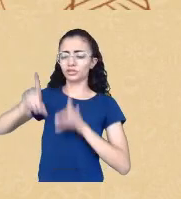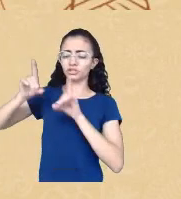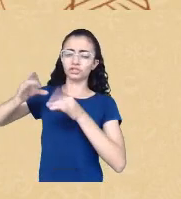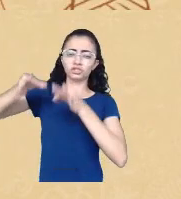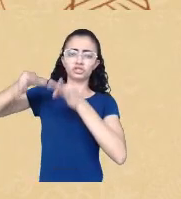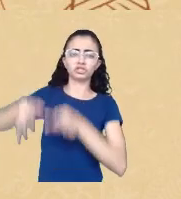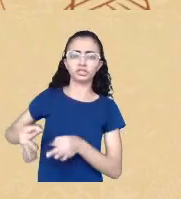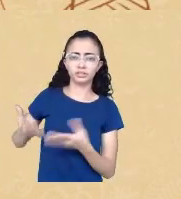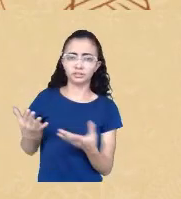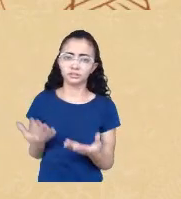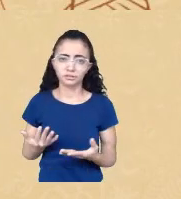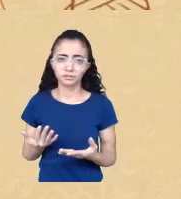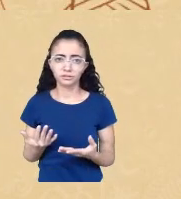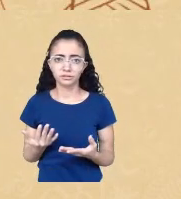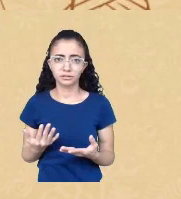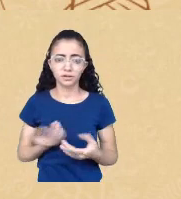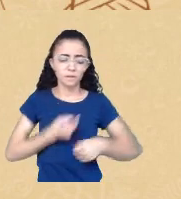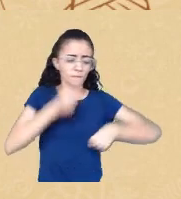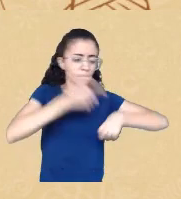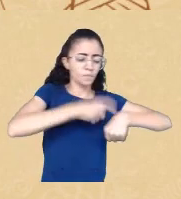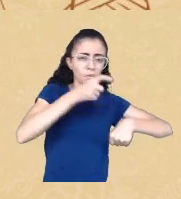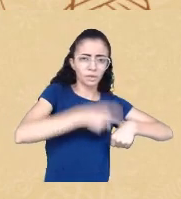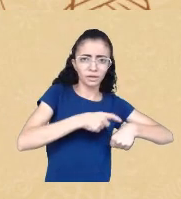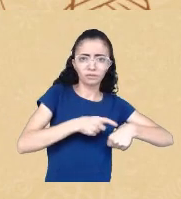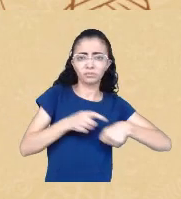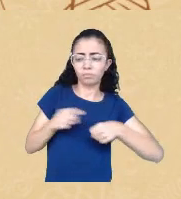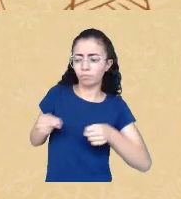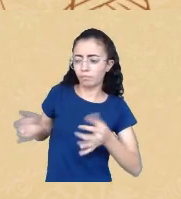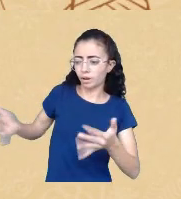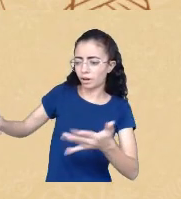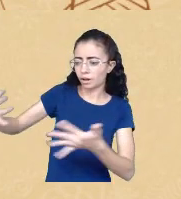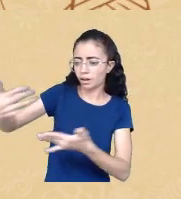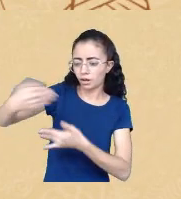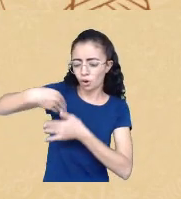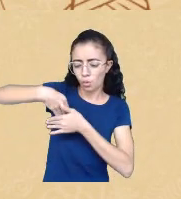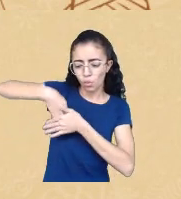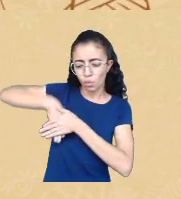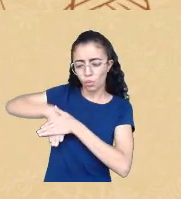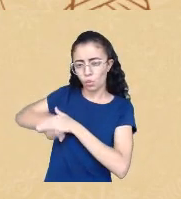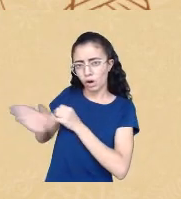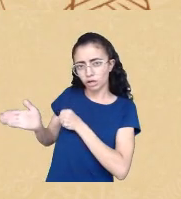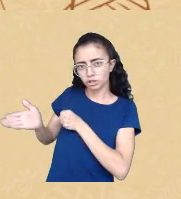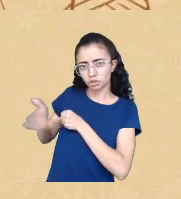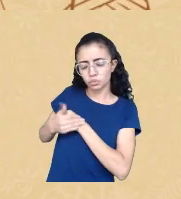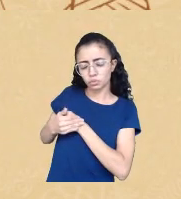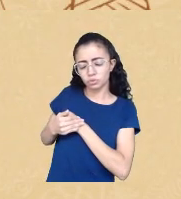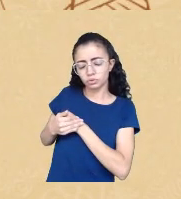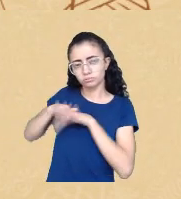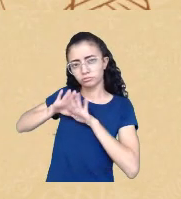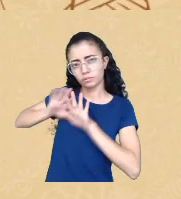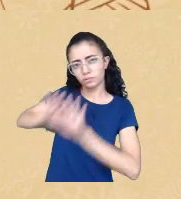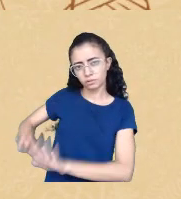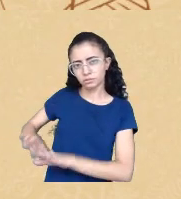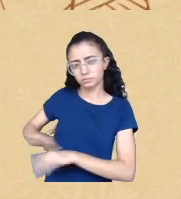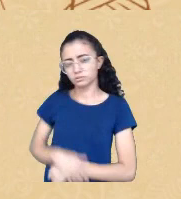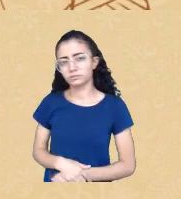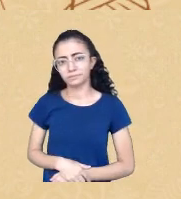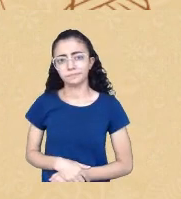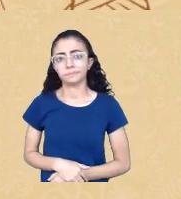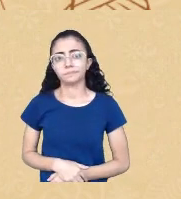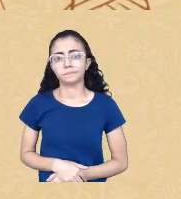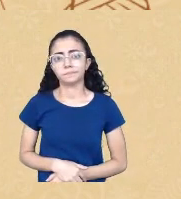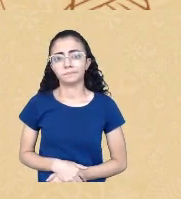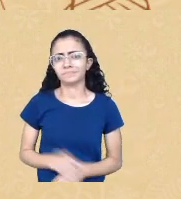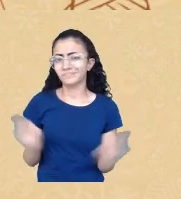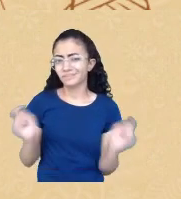ela recolhe tudo isso e põe numa gavetinha e deixa lá fechado é possível fazer